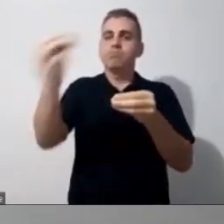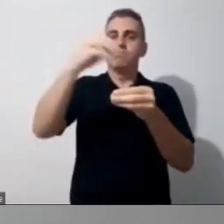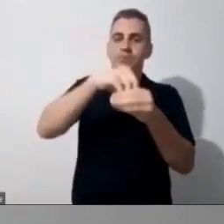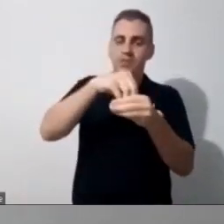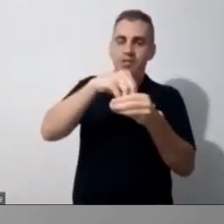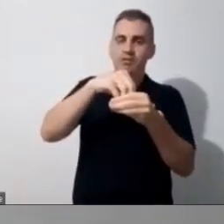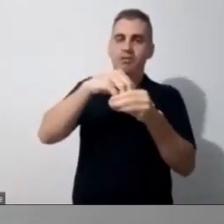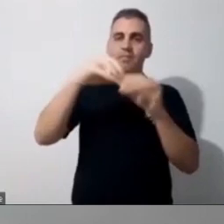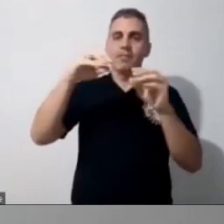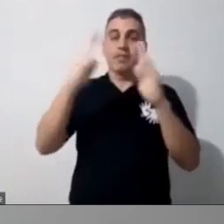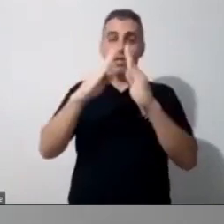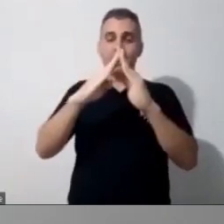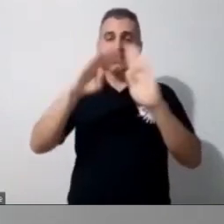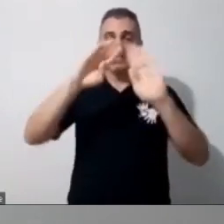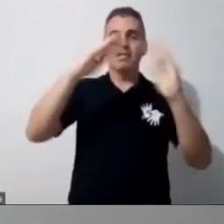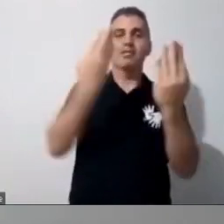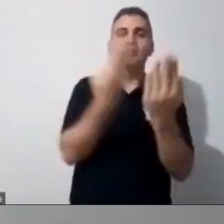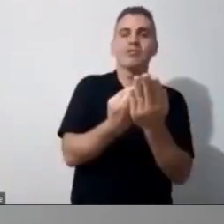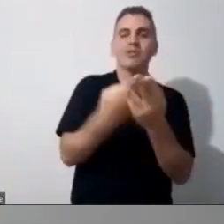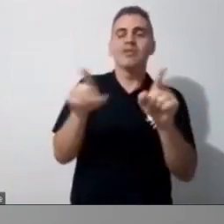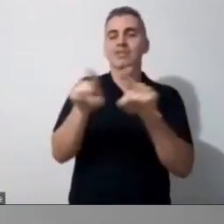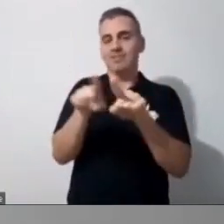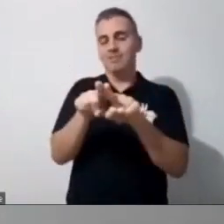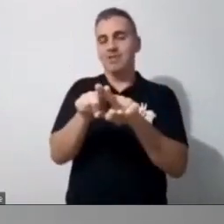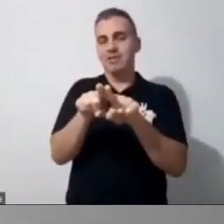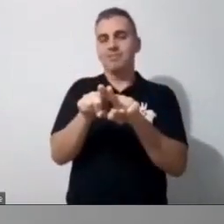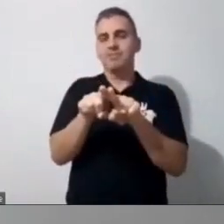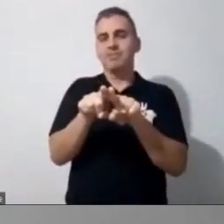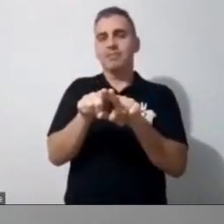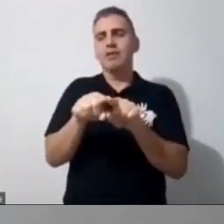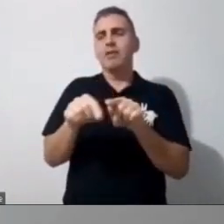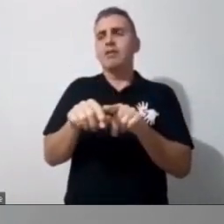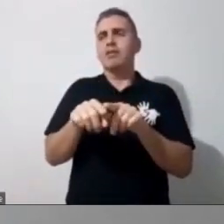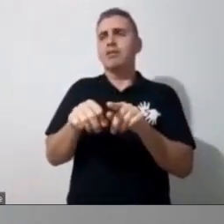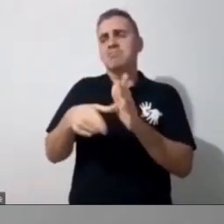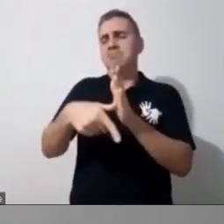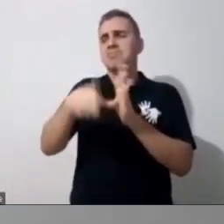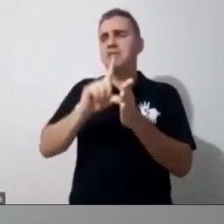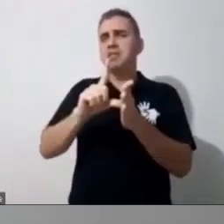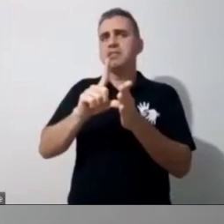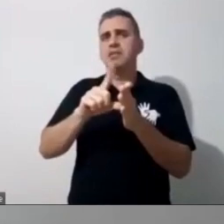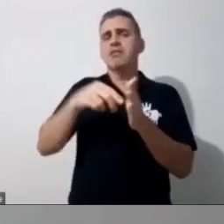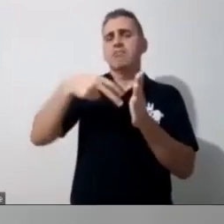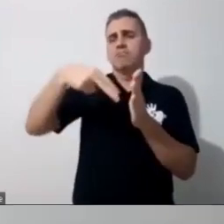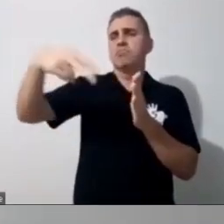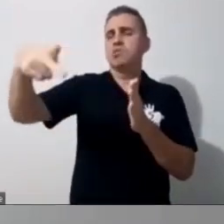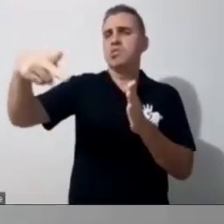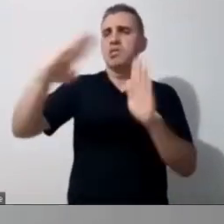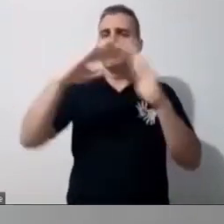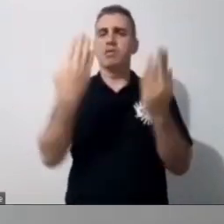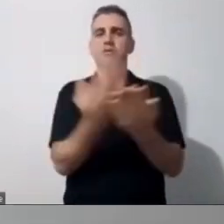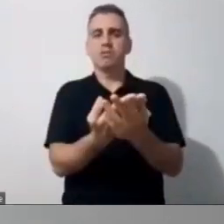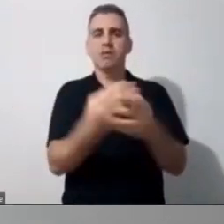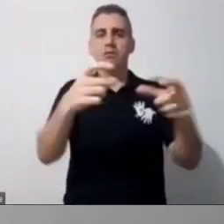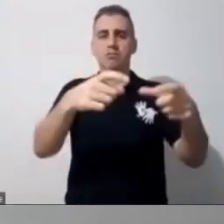certa forma muda, muda a tua rotina, porque antes tu saía, né, ia para a escola, pronto, lá é o teu espaço,